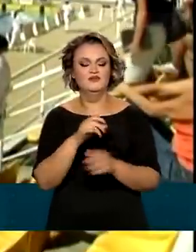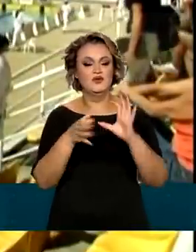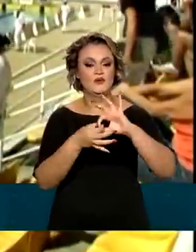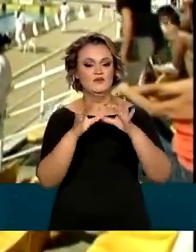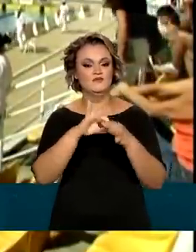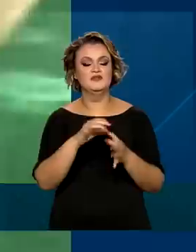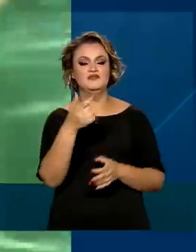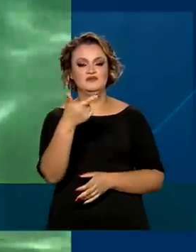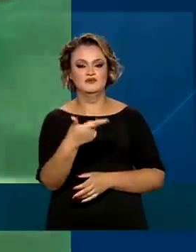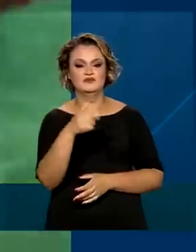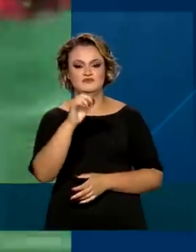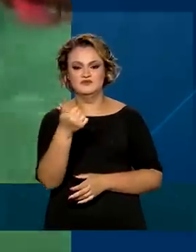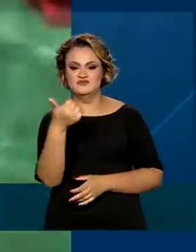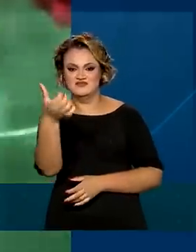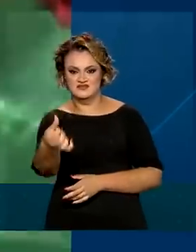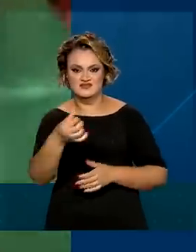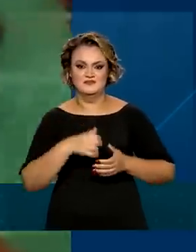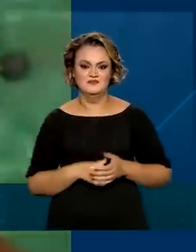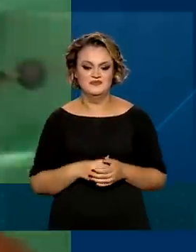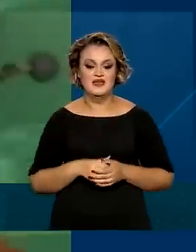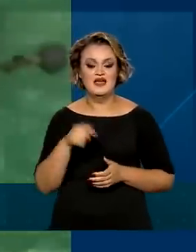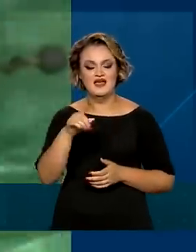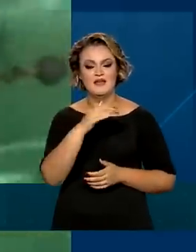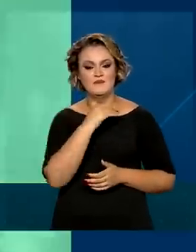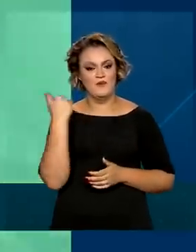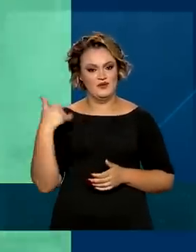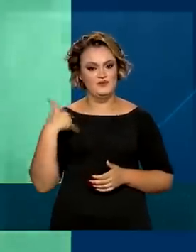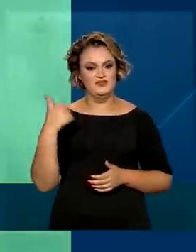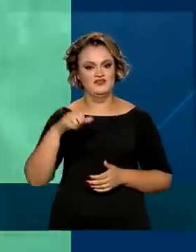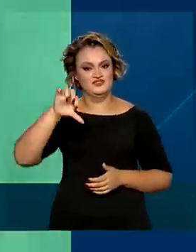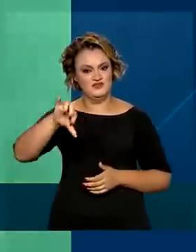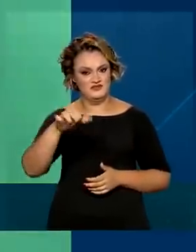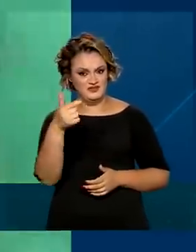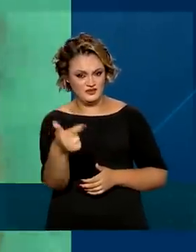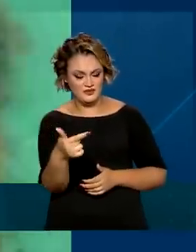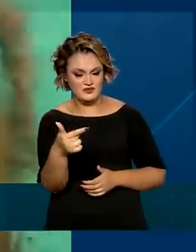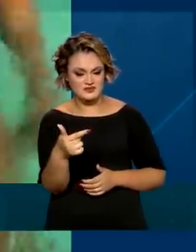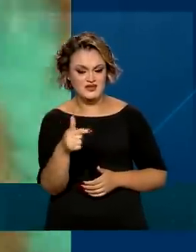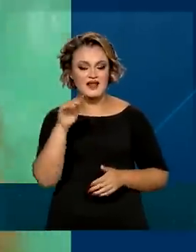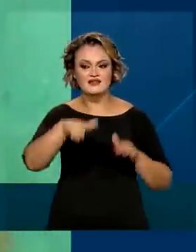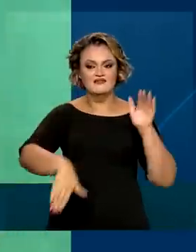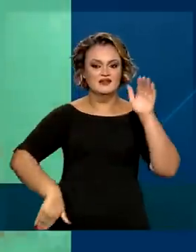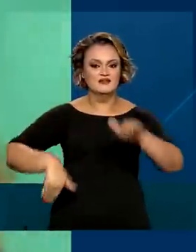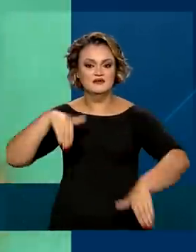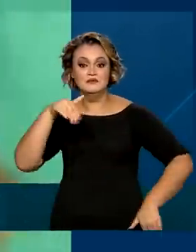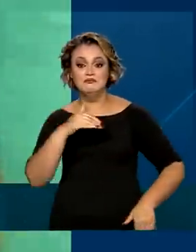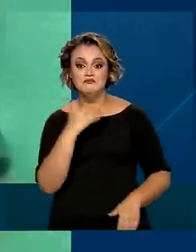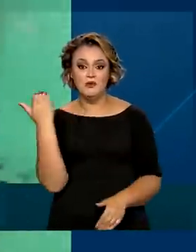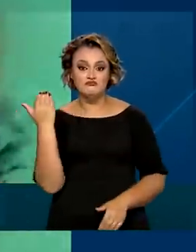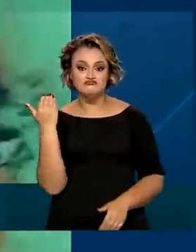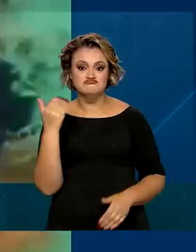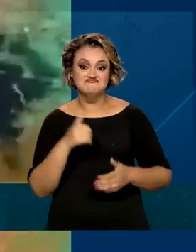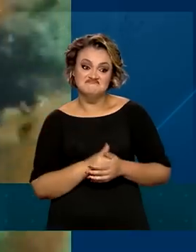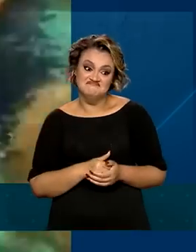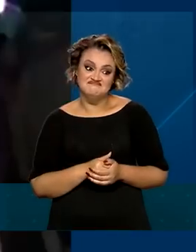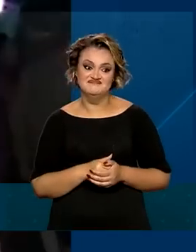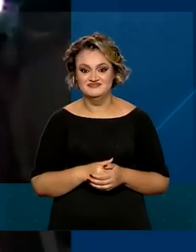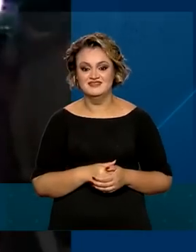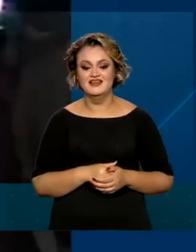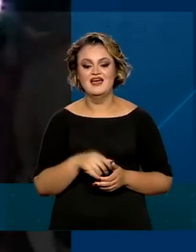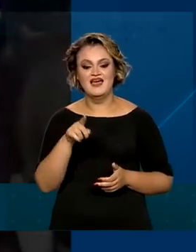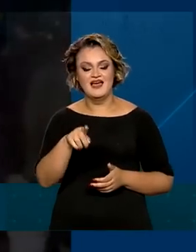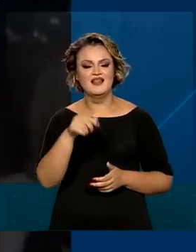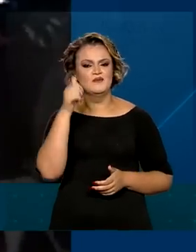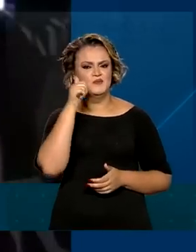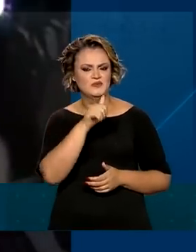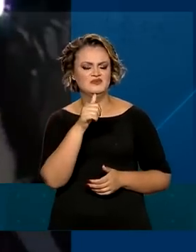2016. Maria Lenk faleceu aos 92 anos enquanto nadava. Ironia do destino de uma